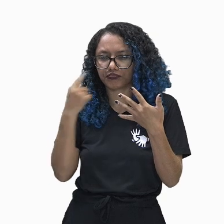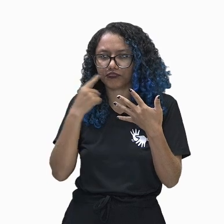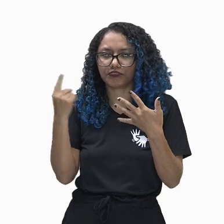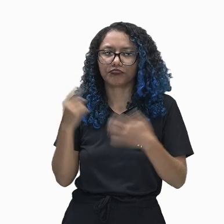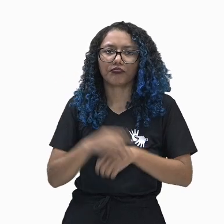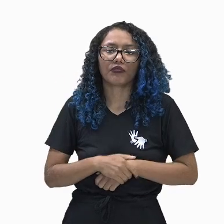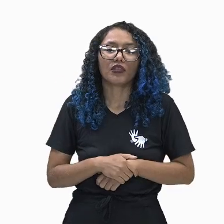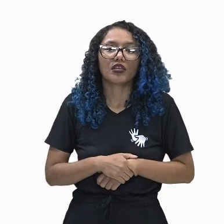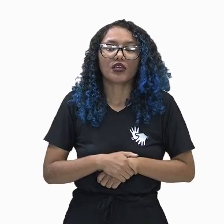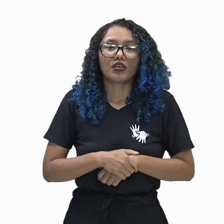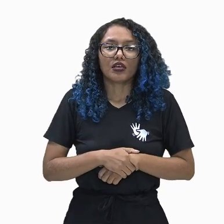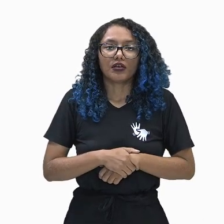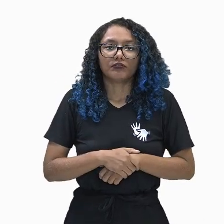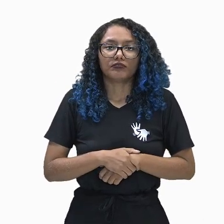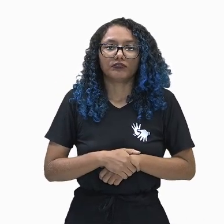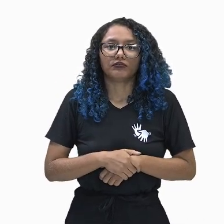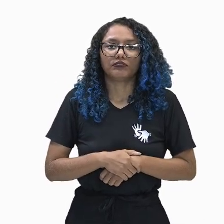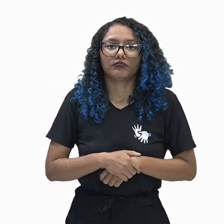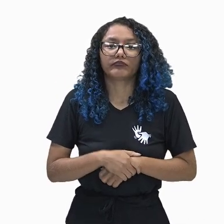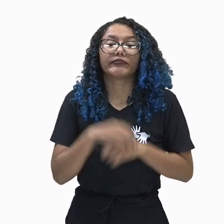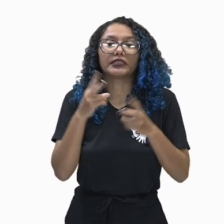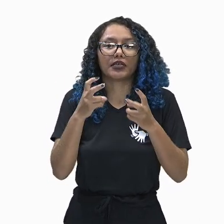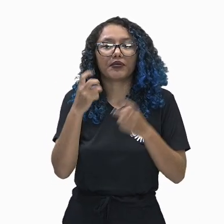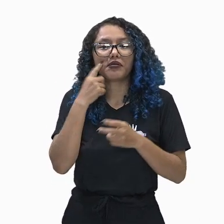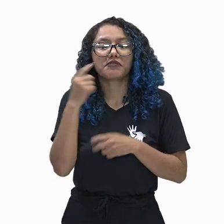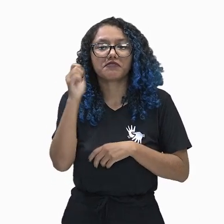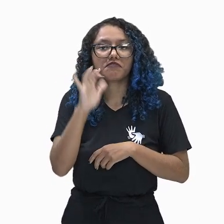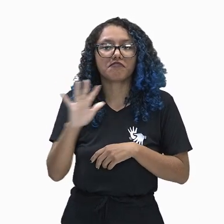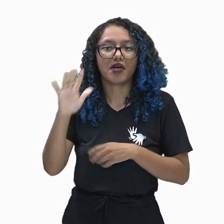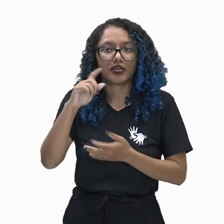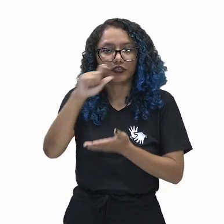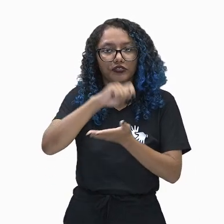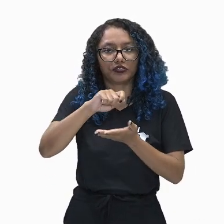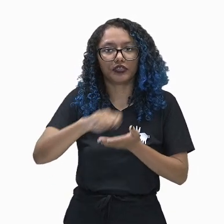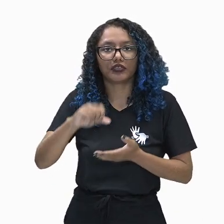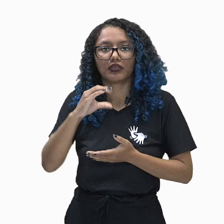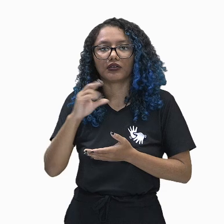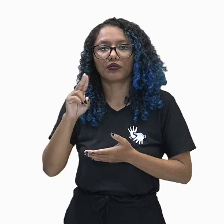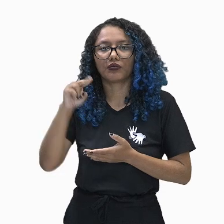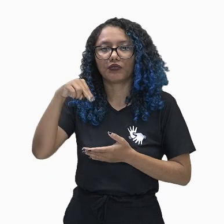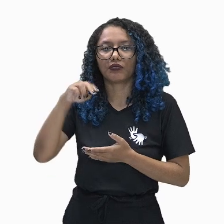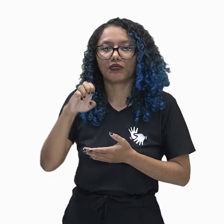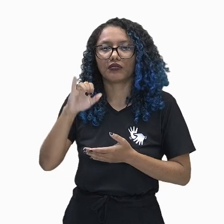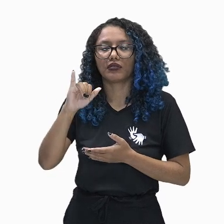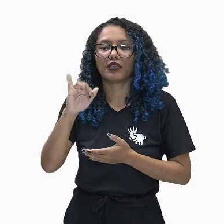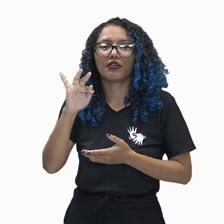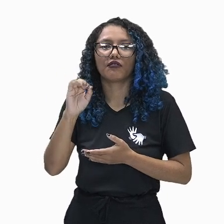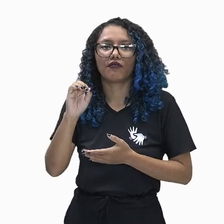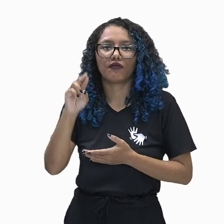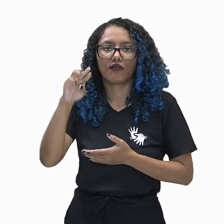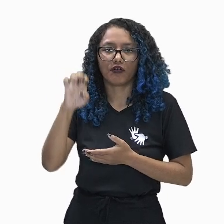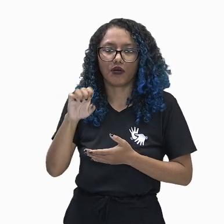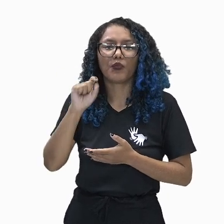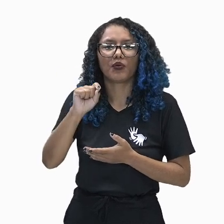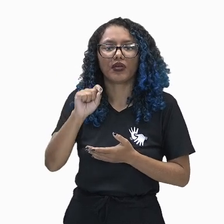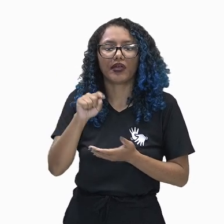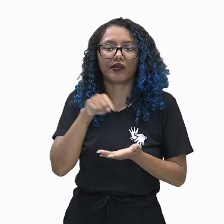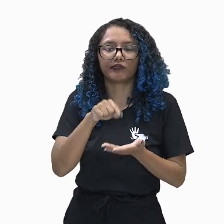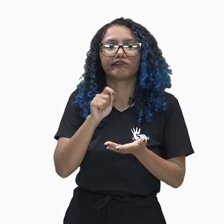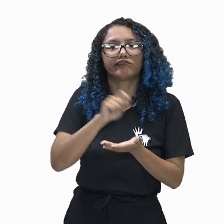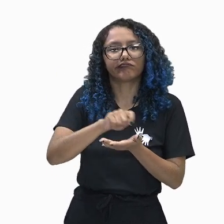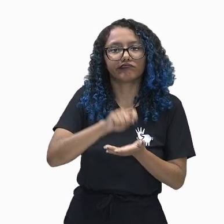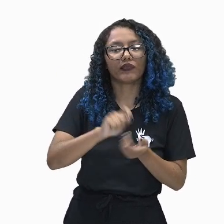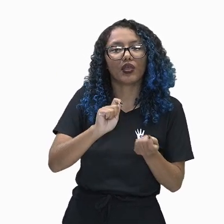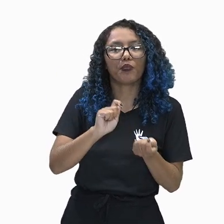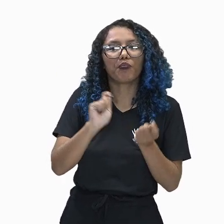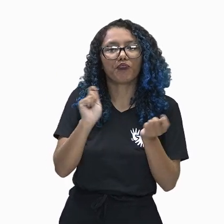Observe aí que vocês têm então aí uma imagem da escrita cuneiforme, porque é a partir então deles que nós temos o desenvolvimento